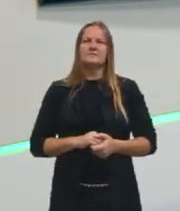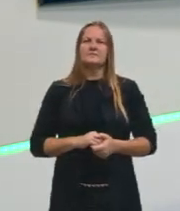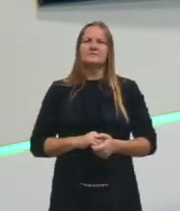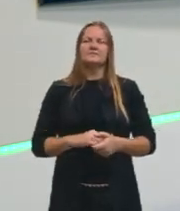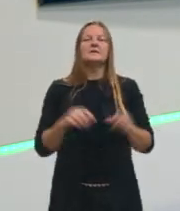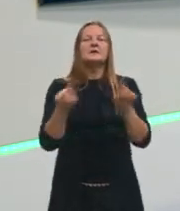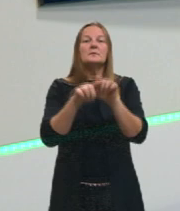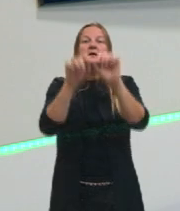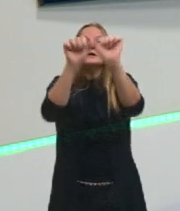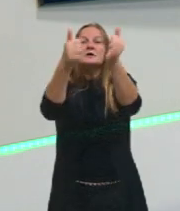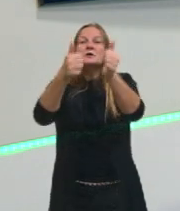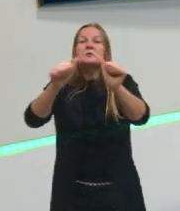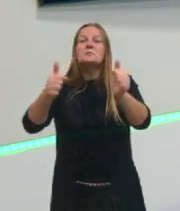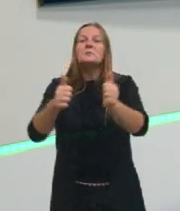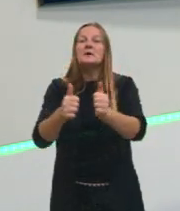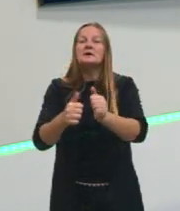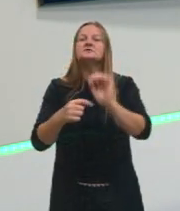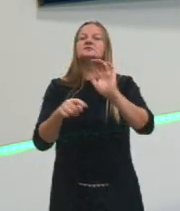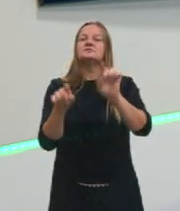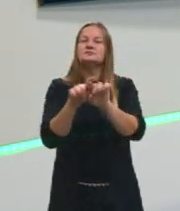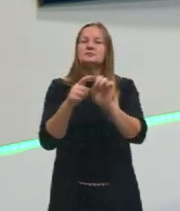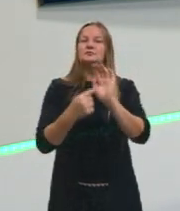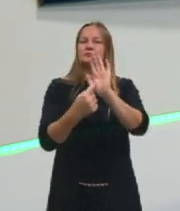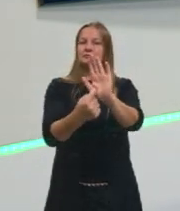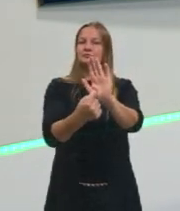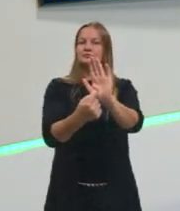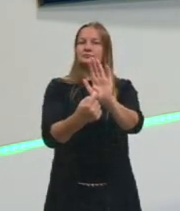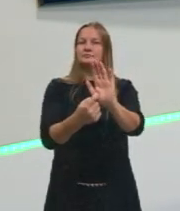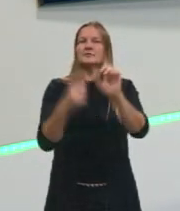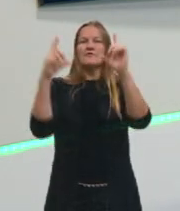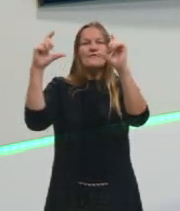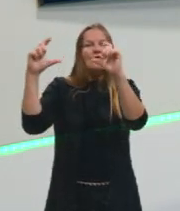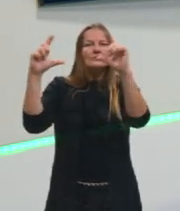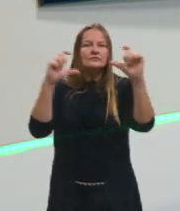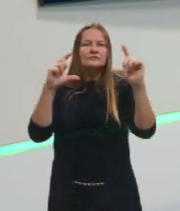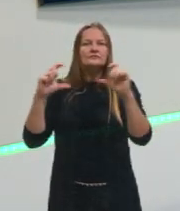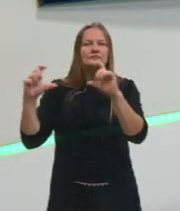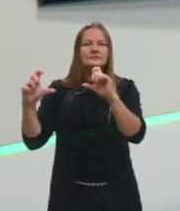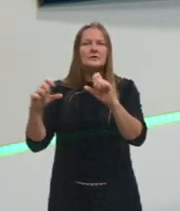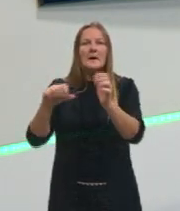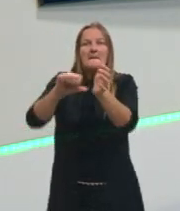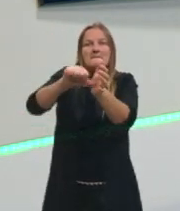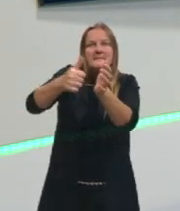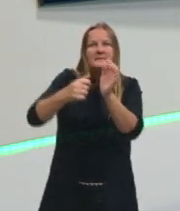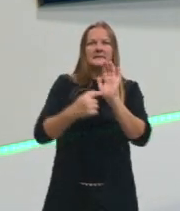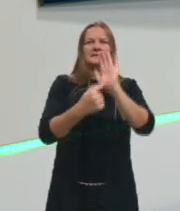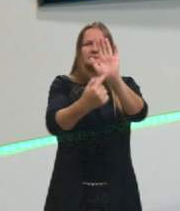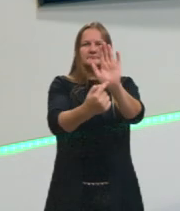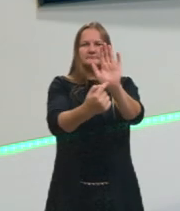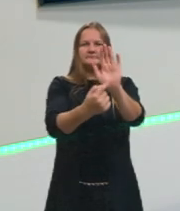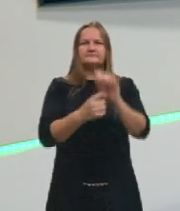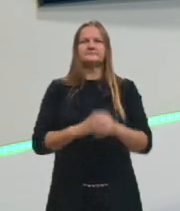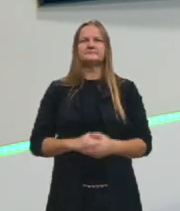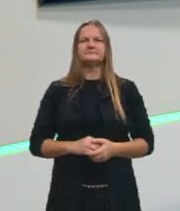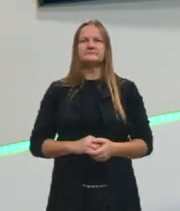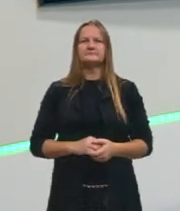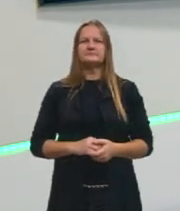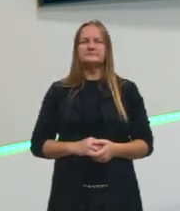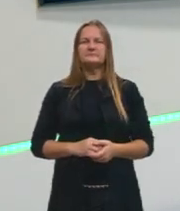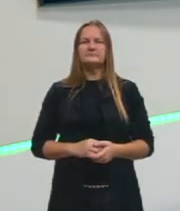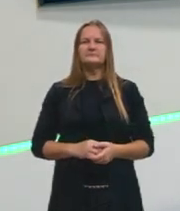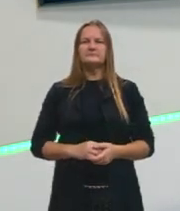as imagens são essas que a gente já havia visto, né, a primeira grande imagem aqui, por exemplo, a gente está vendo,